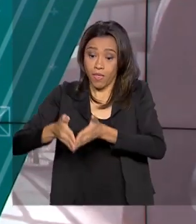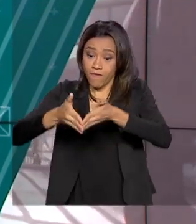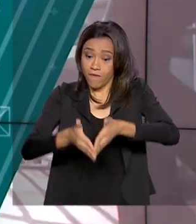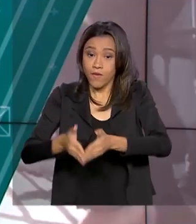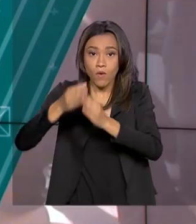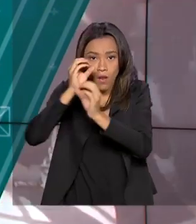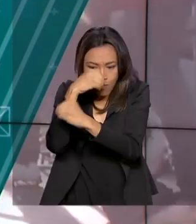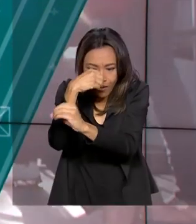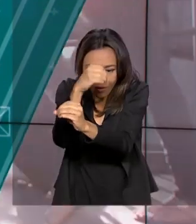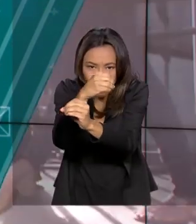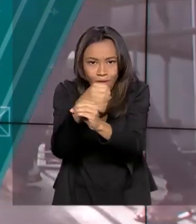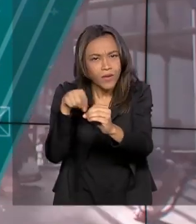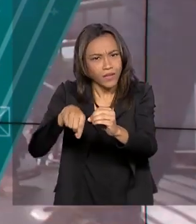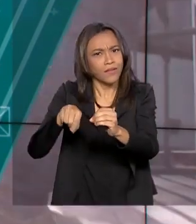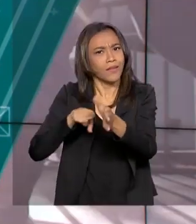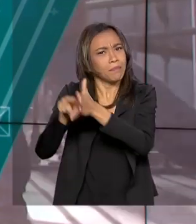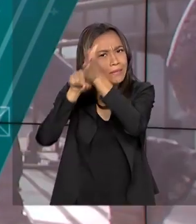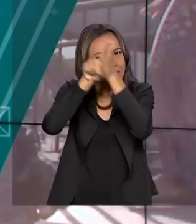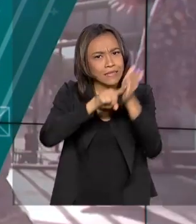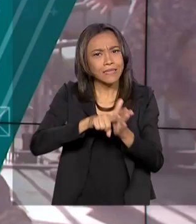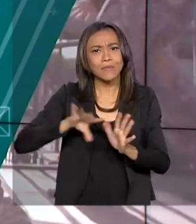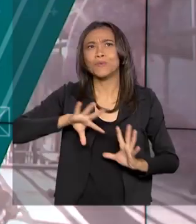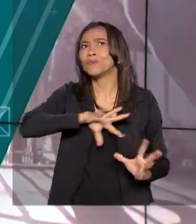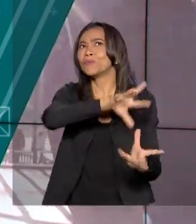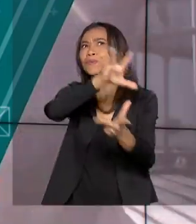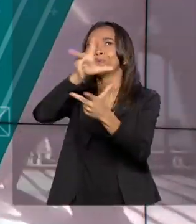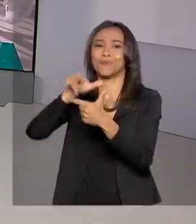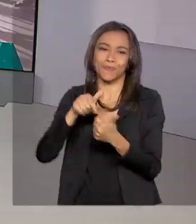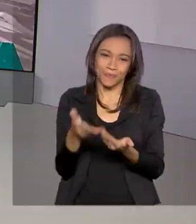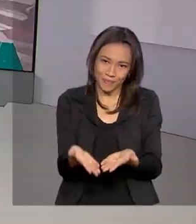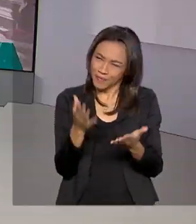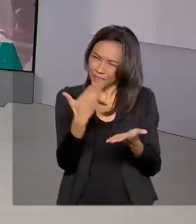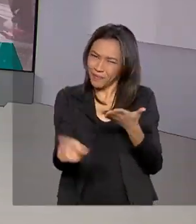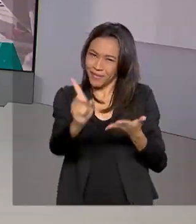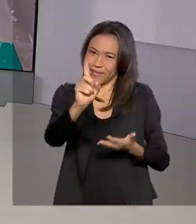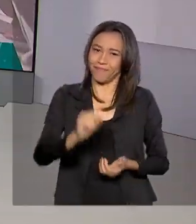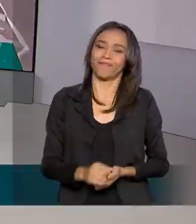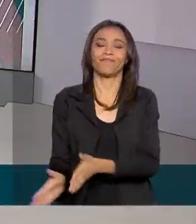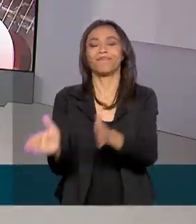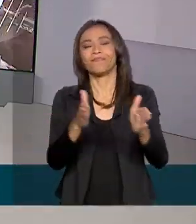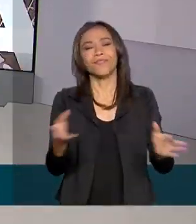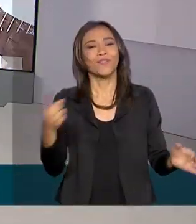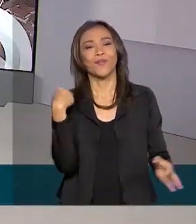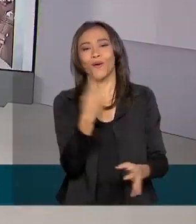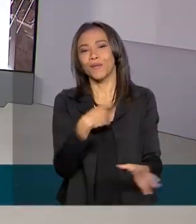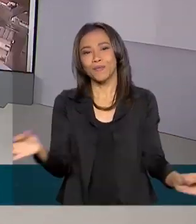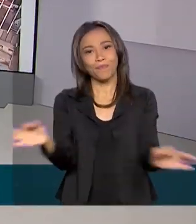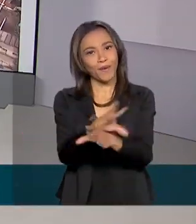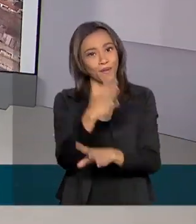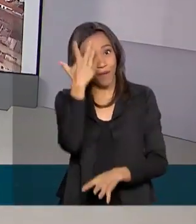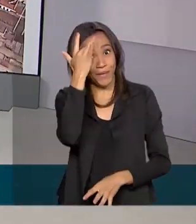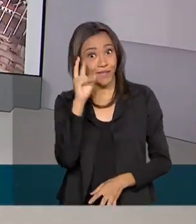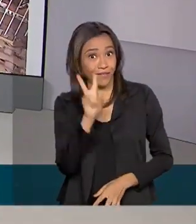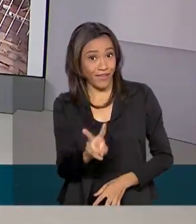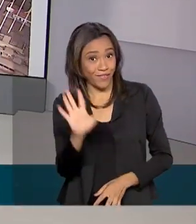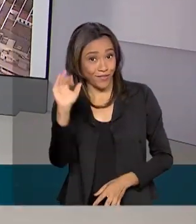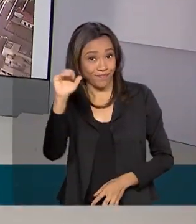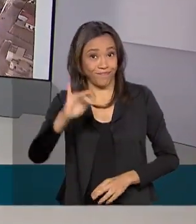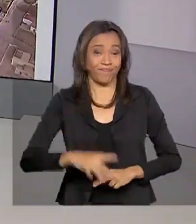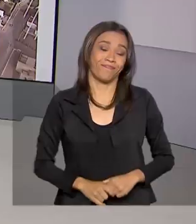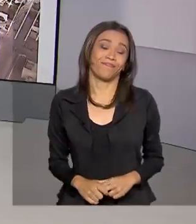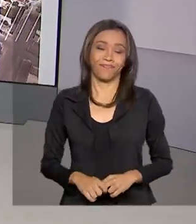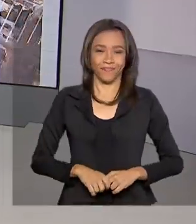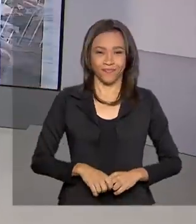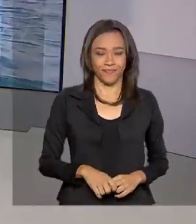flutuante com especialistas do mundo todo. Não perca! E o Brasil em Dia termina aqui, a gente se vê amanhã. Tchau, tchau!